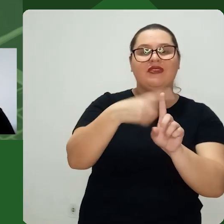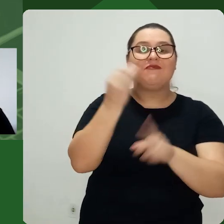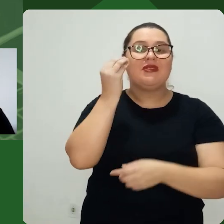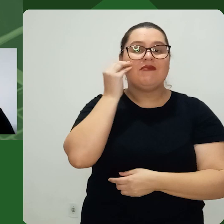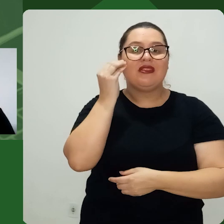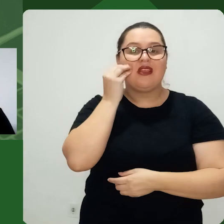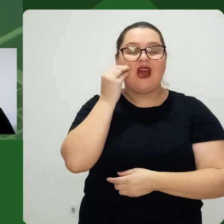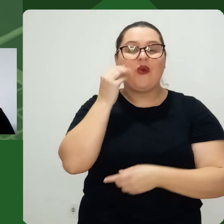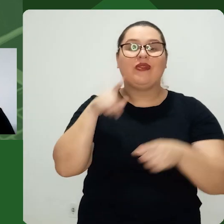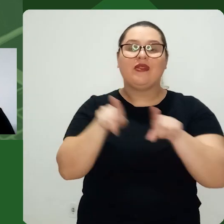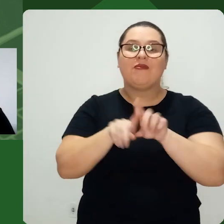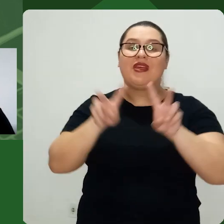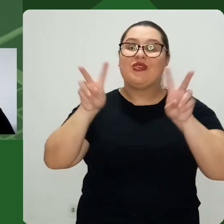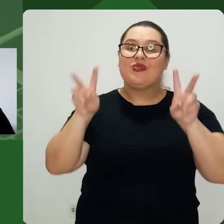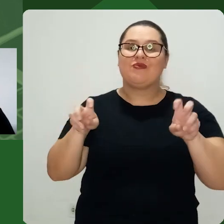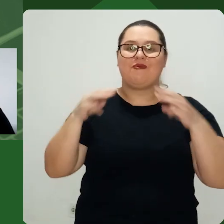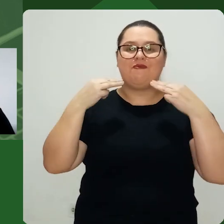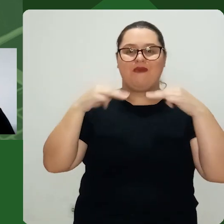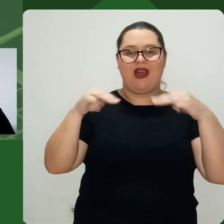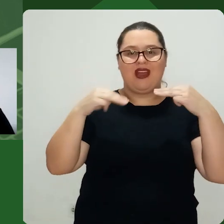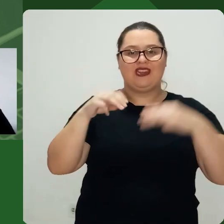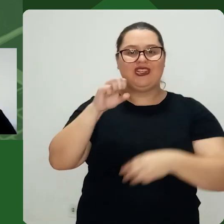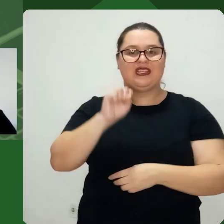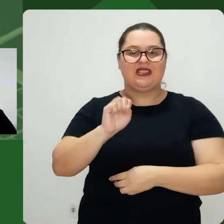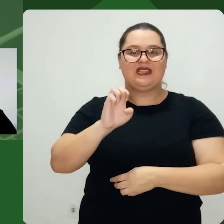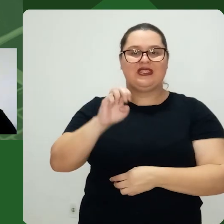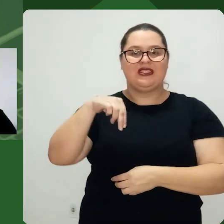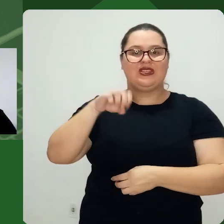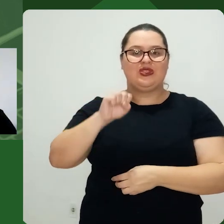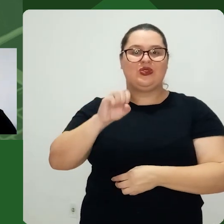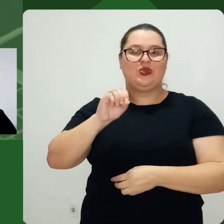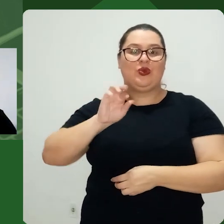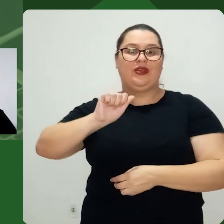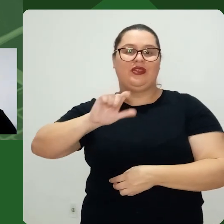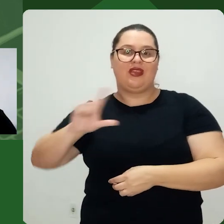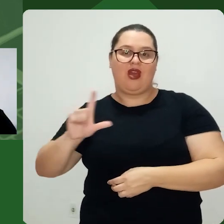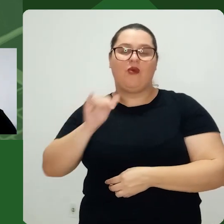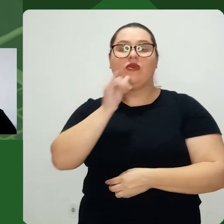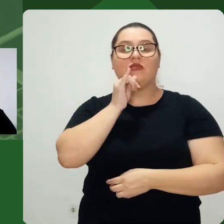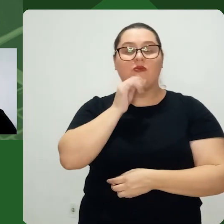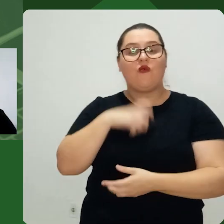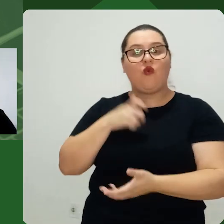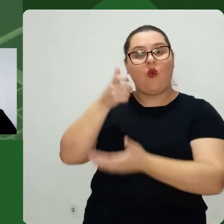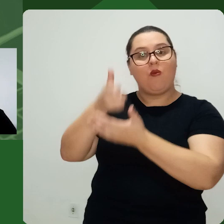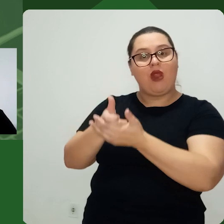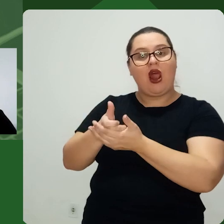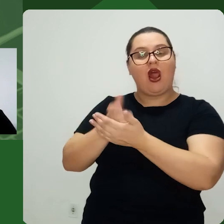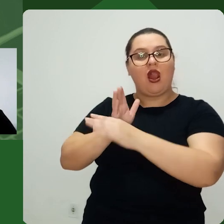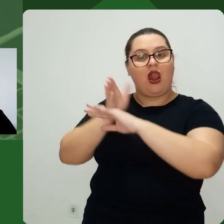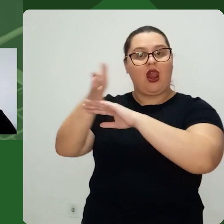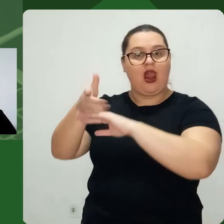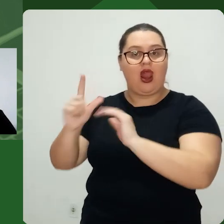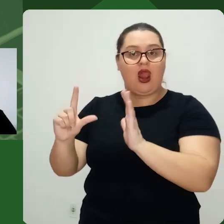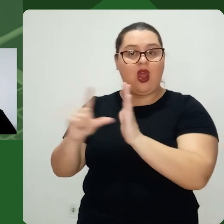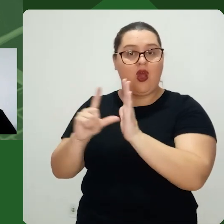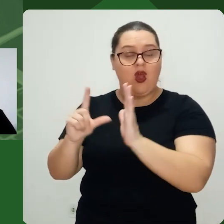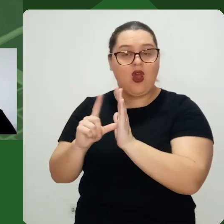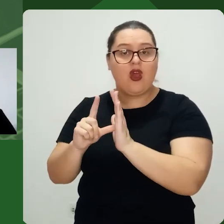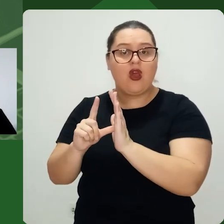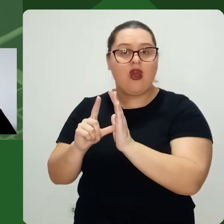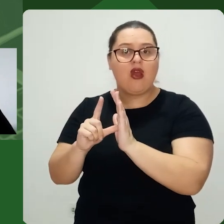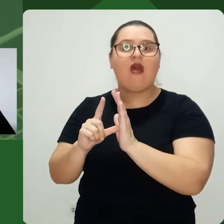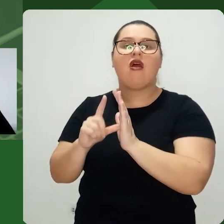benefício experimental A questão também Do marketing sensorial, né? Porque, bom Ah, eu vou comprar Em determinada loja